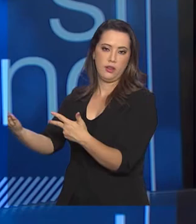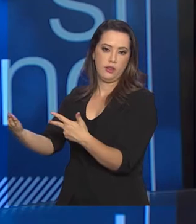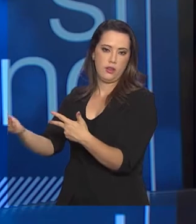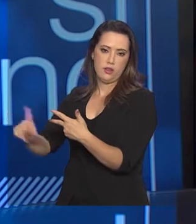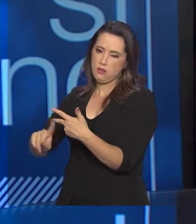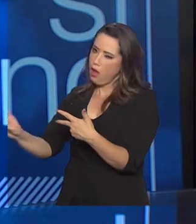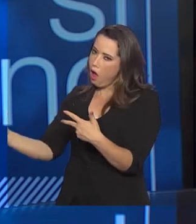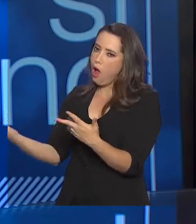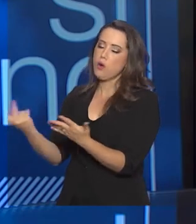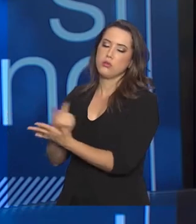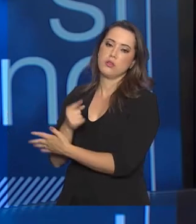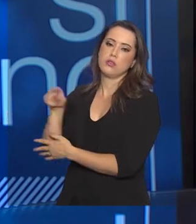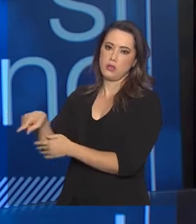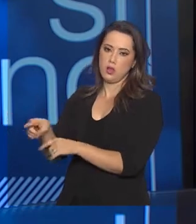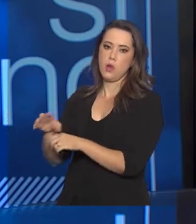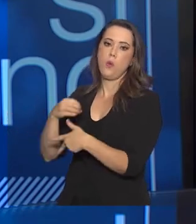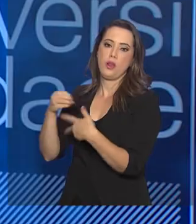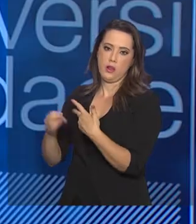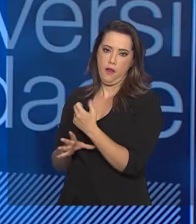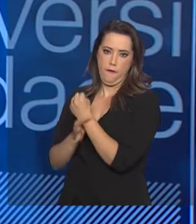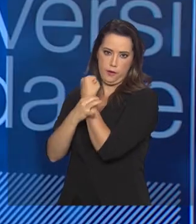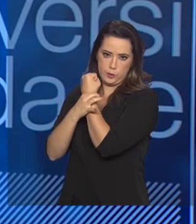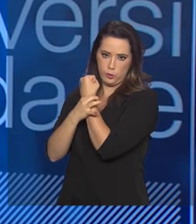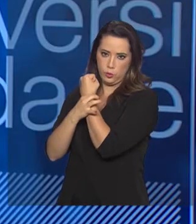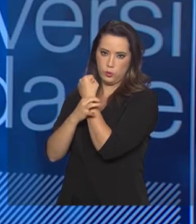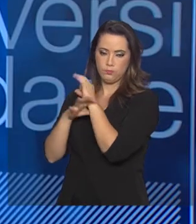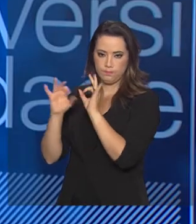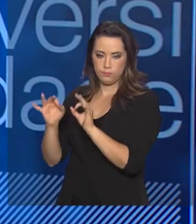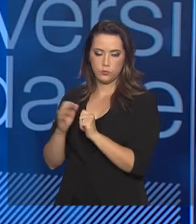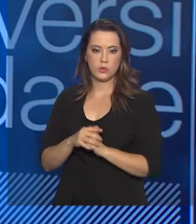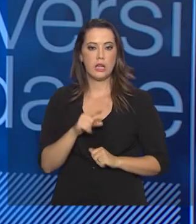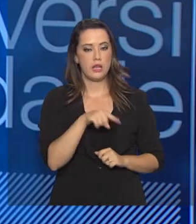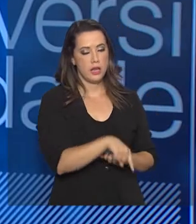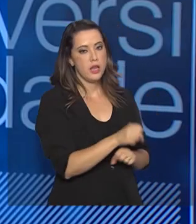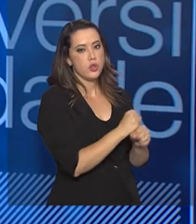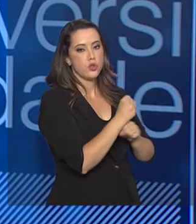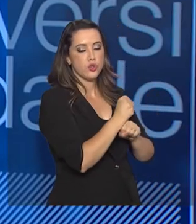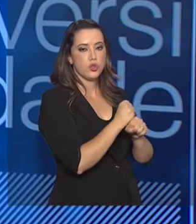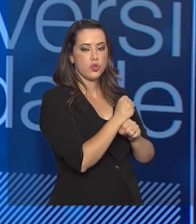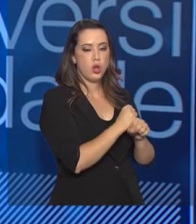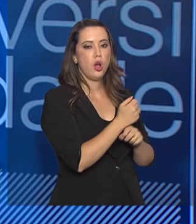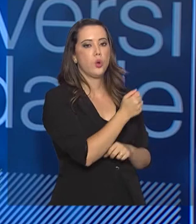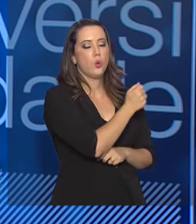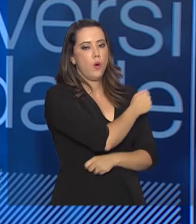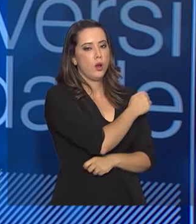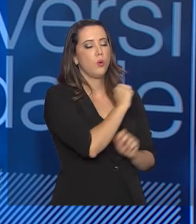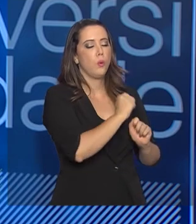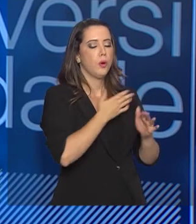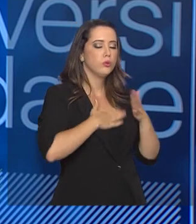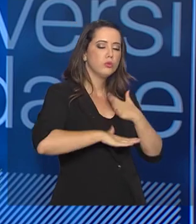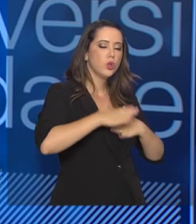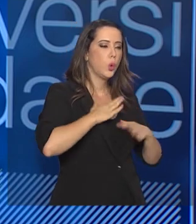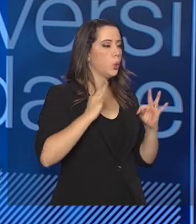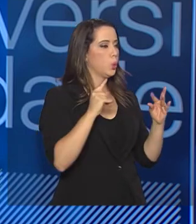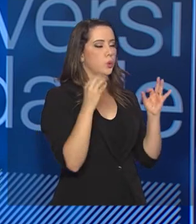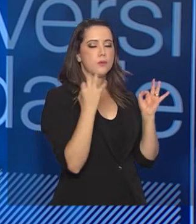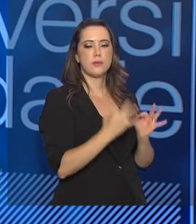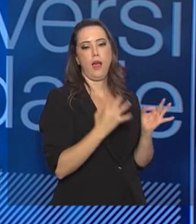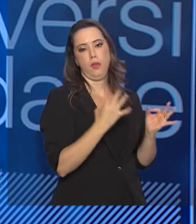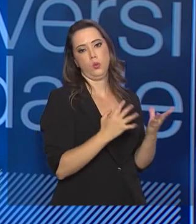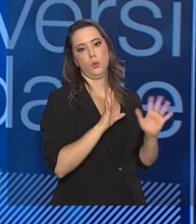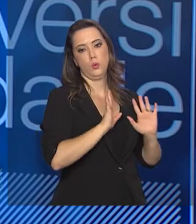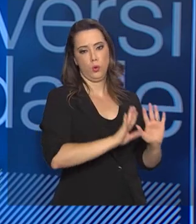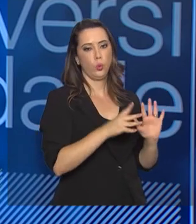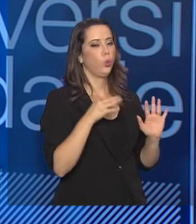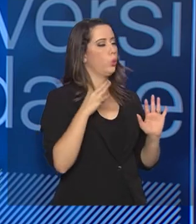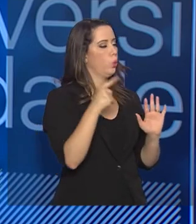está muito forte, muito seguro? Sim. Para esse ano, o estudante pode ficar tranquilo, está tudo correndo bem, está tudo